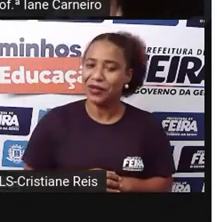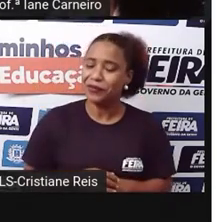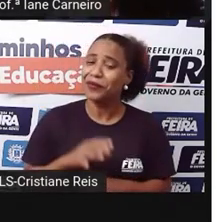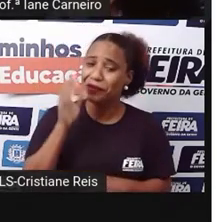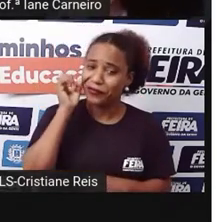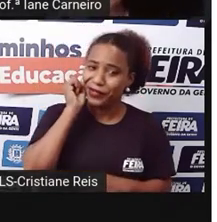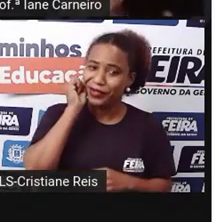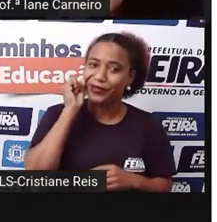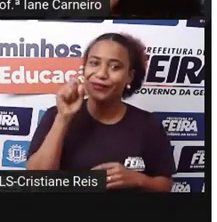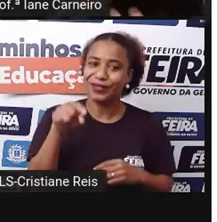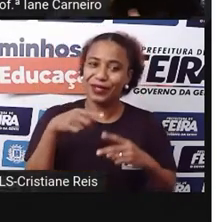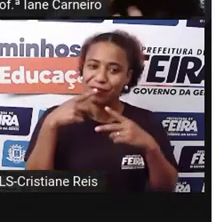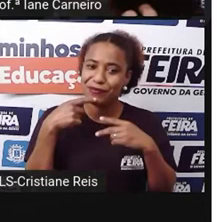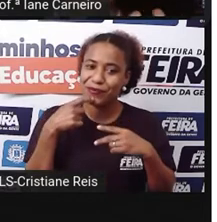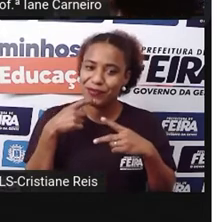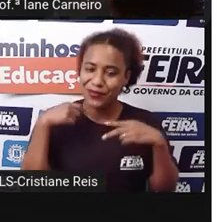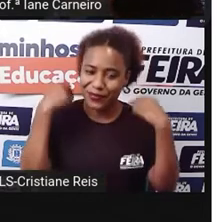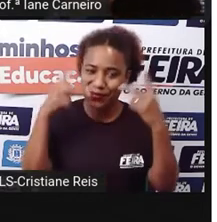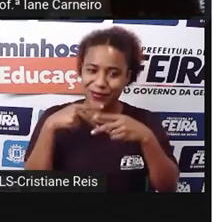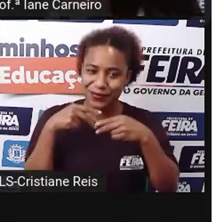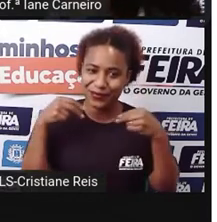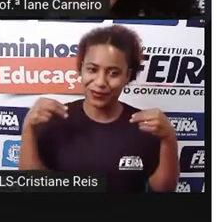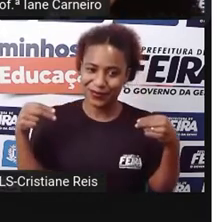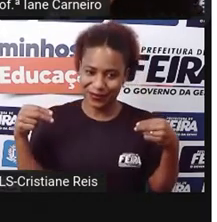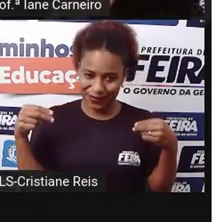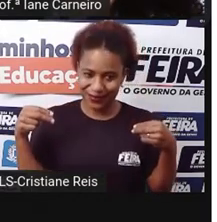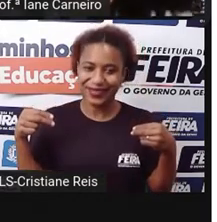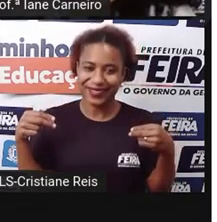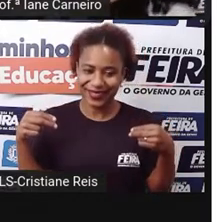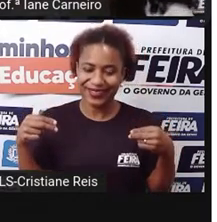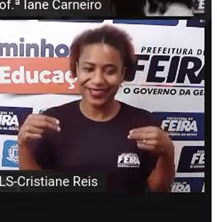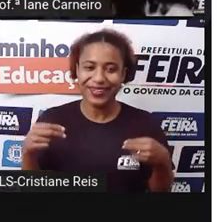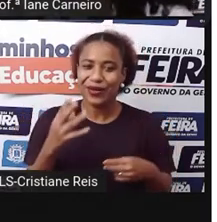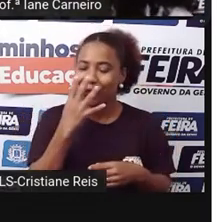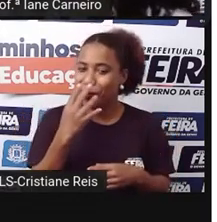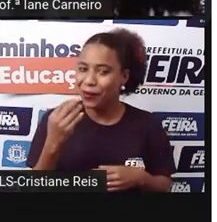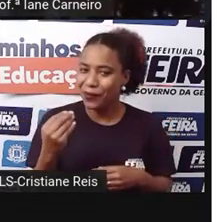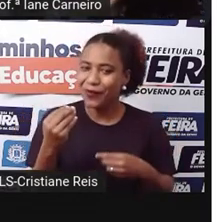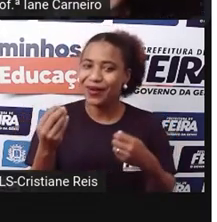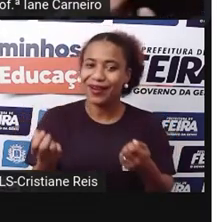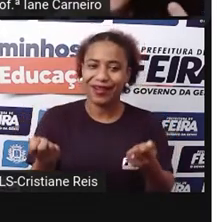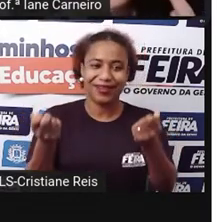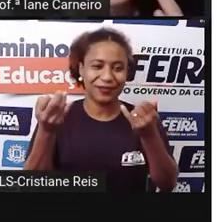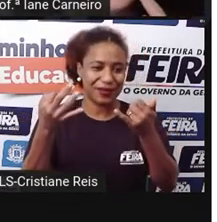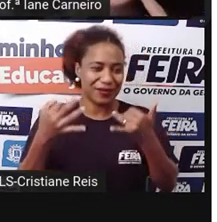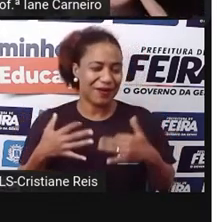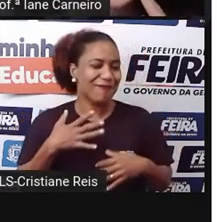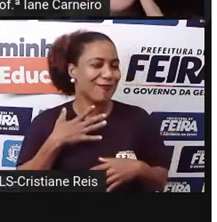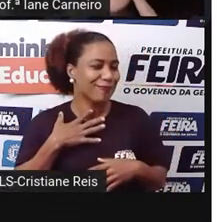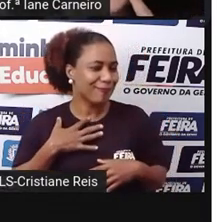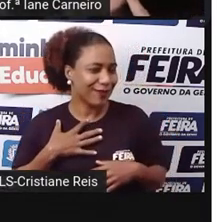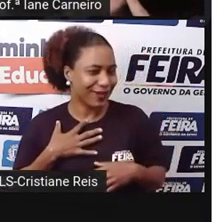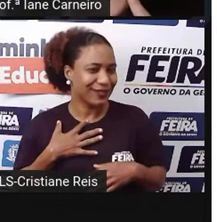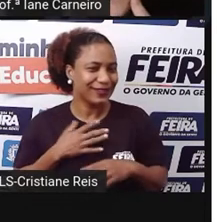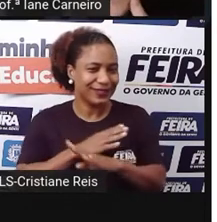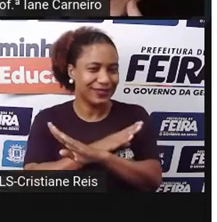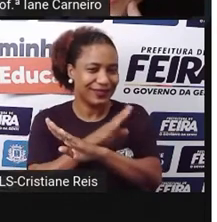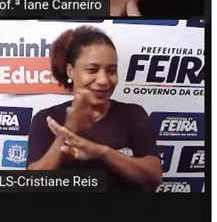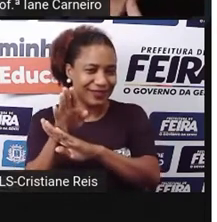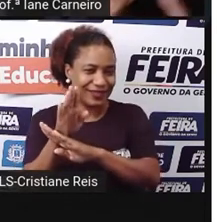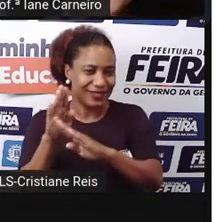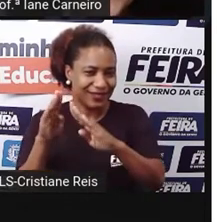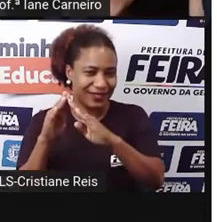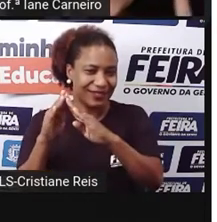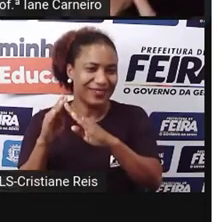casa de sua avó para dar um susto nele. Onde já se viu invadir a casa dos